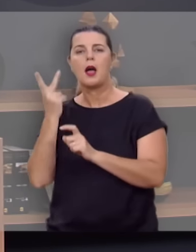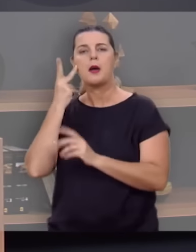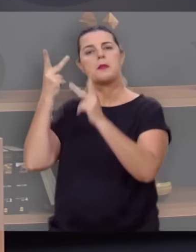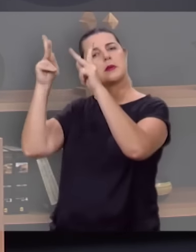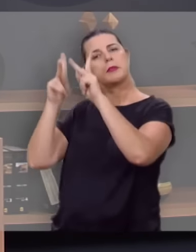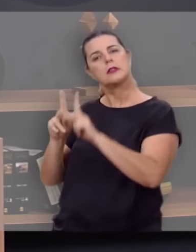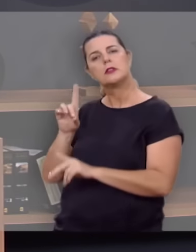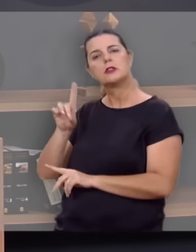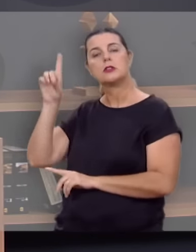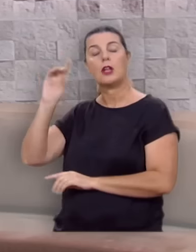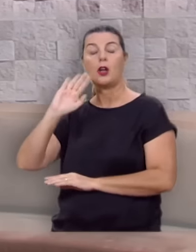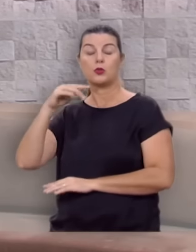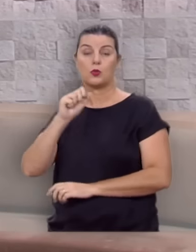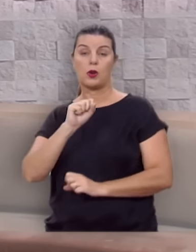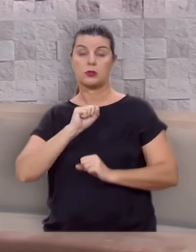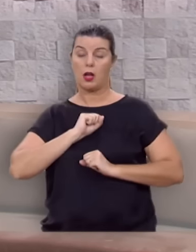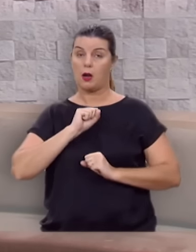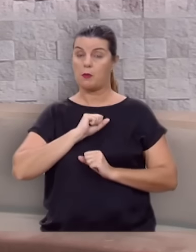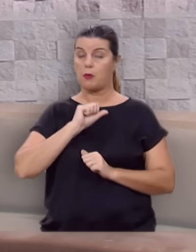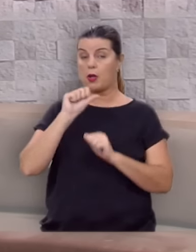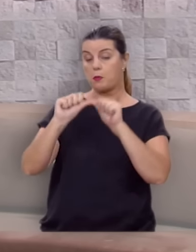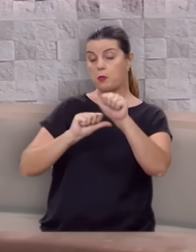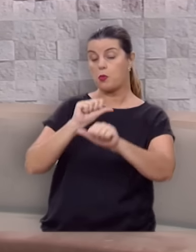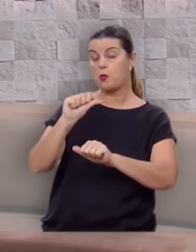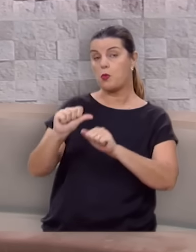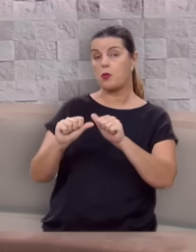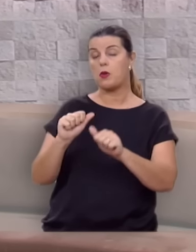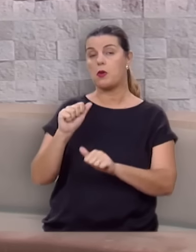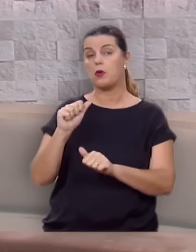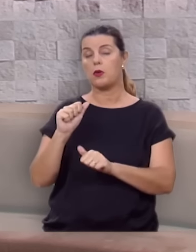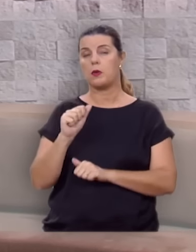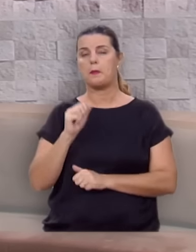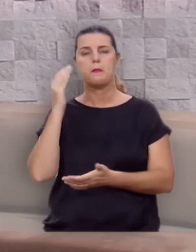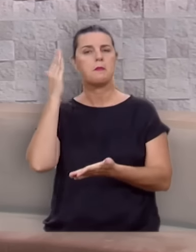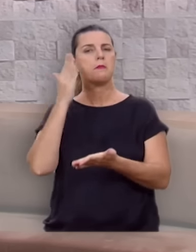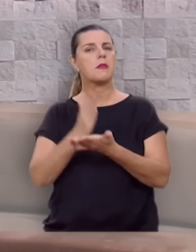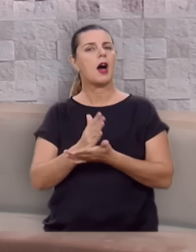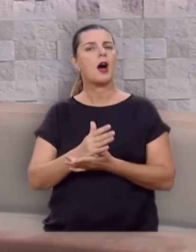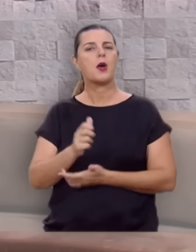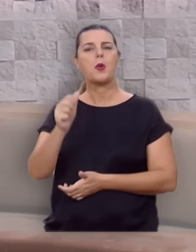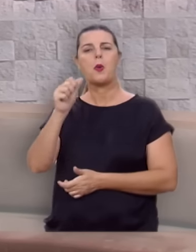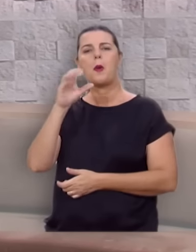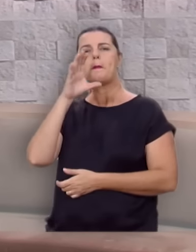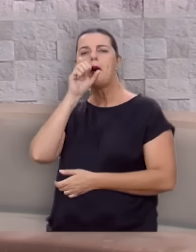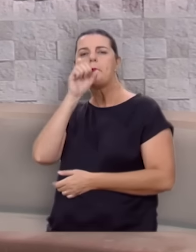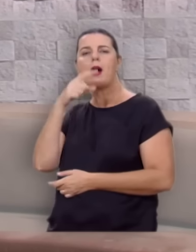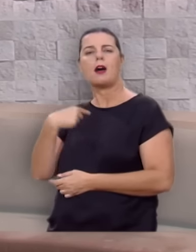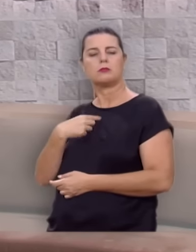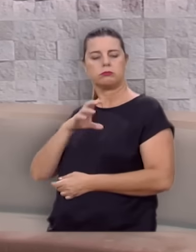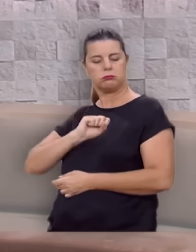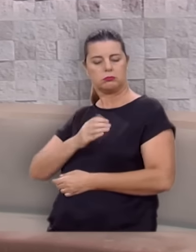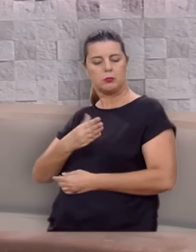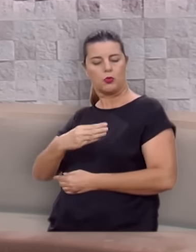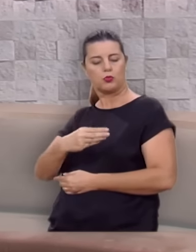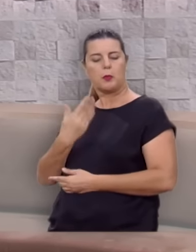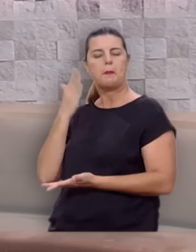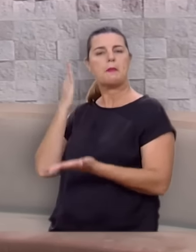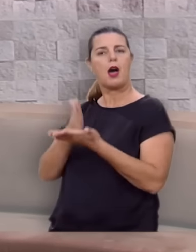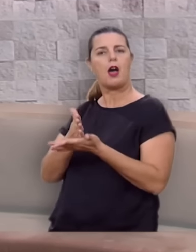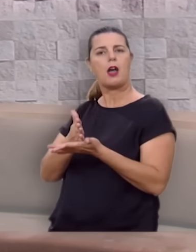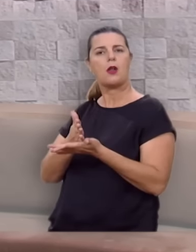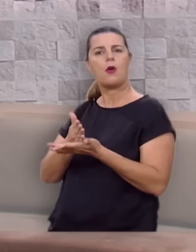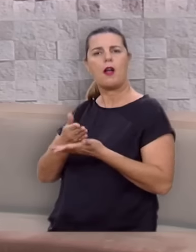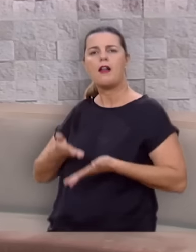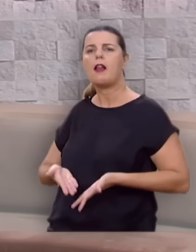Deus. Quando Samuel foi desmamado, diz a Bíblia, que ela leva Samuel ao